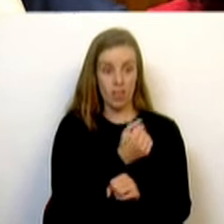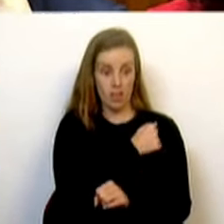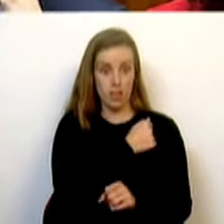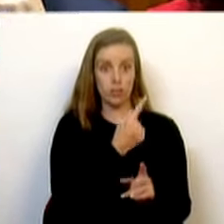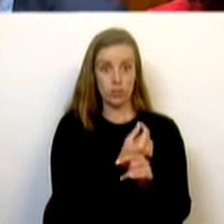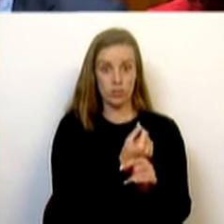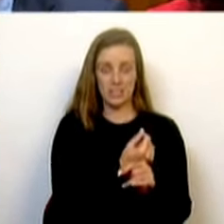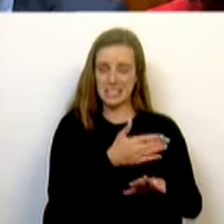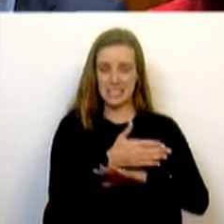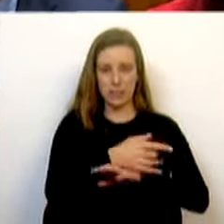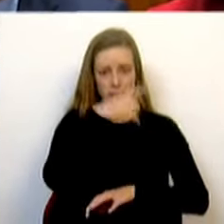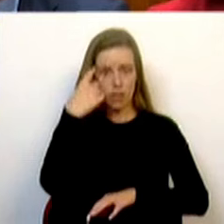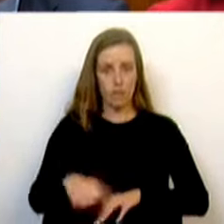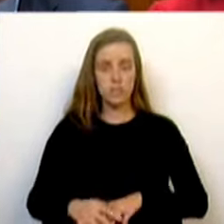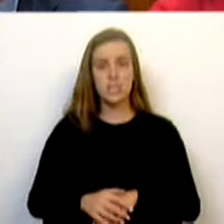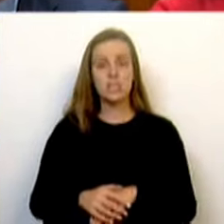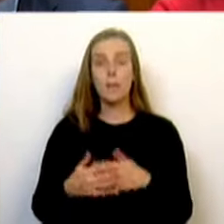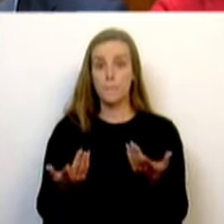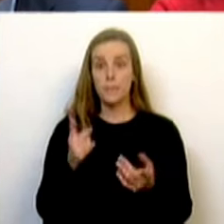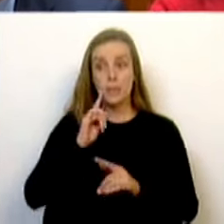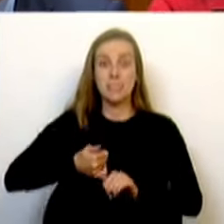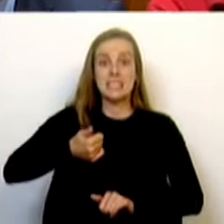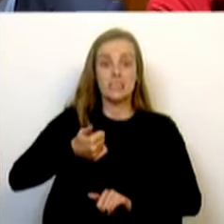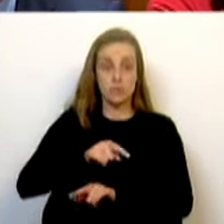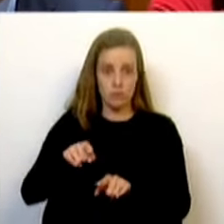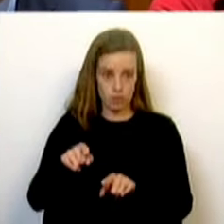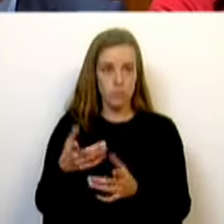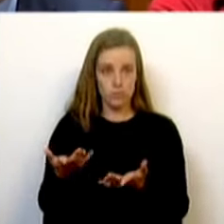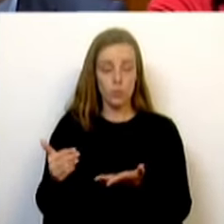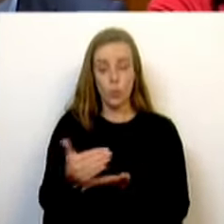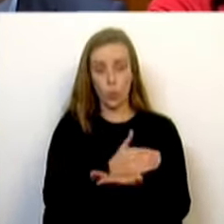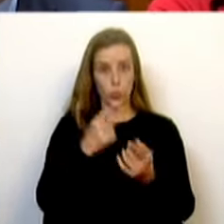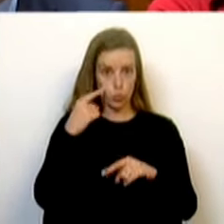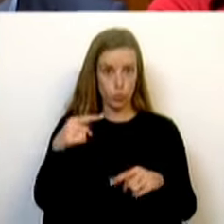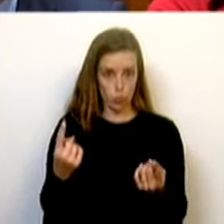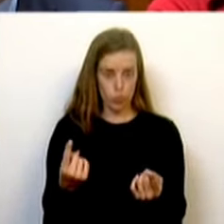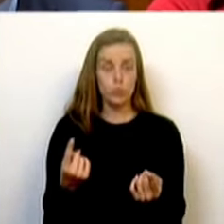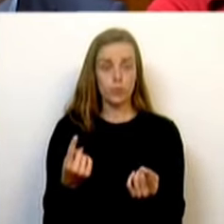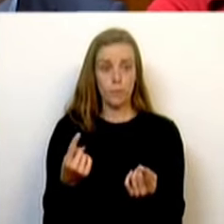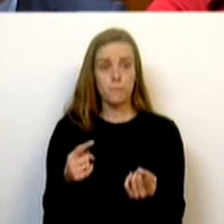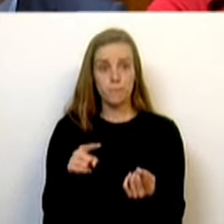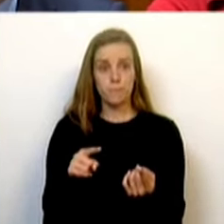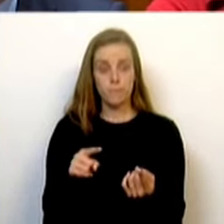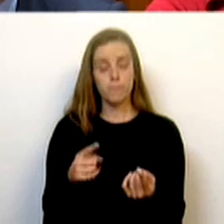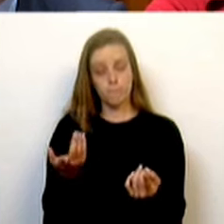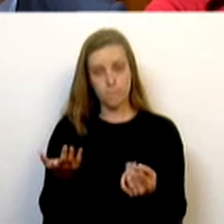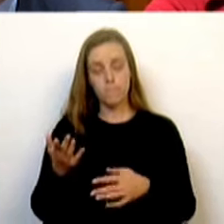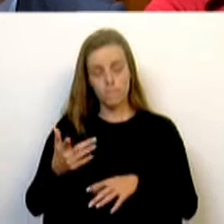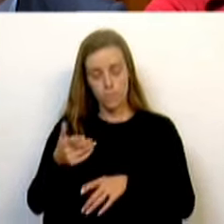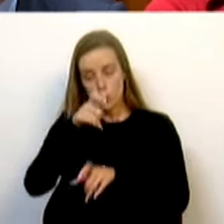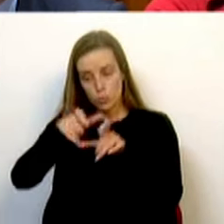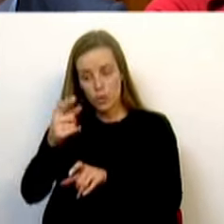tornou de difícil acessibilidade. Por isso, a prioridade na alocação dos recursos públicos, daquilo que resulta dos impostos portugueses,